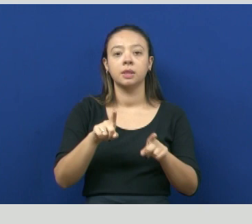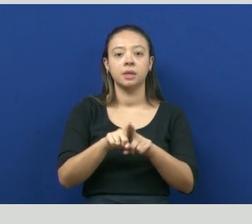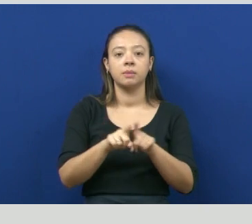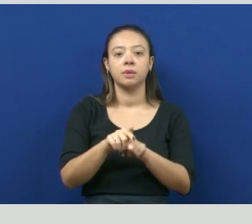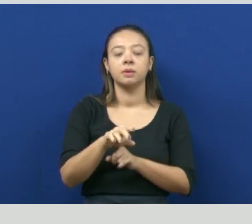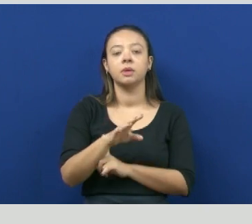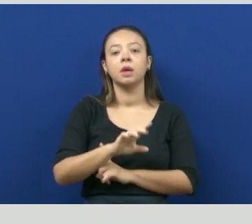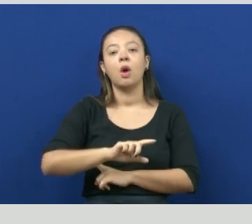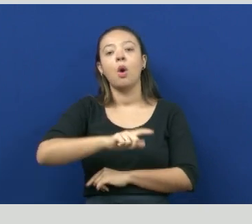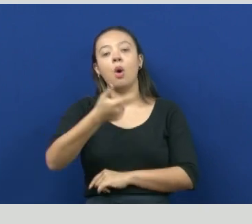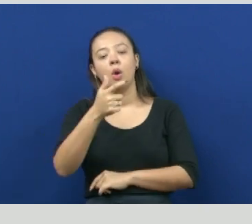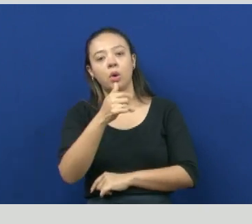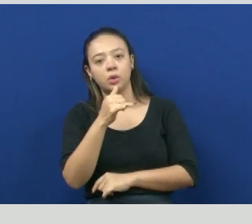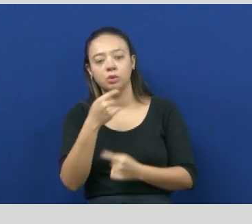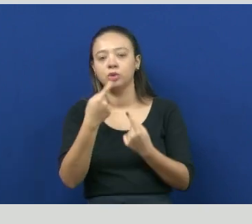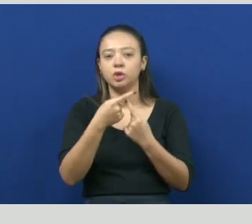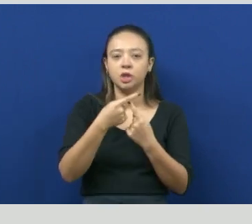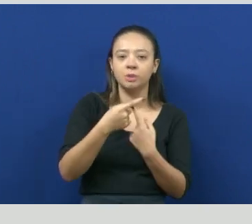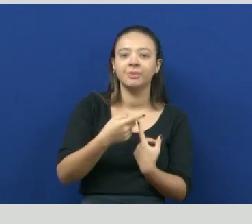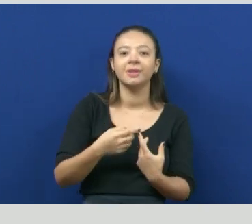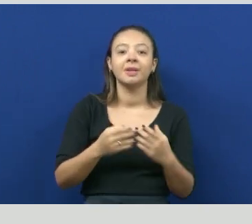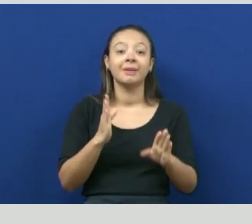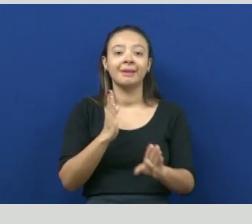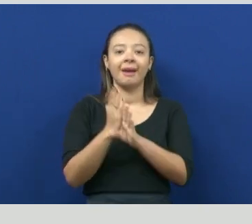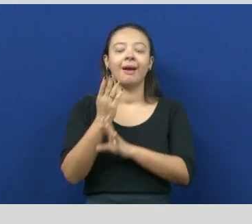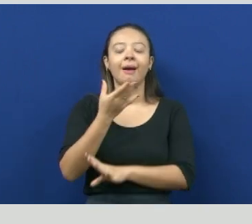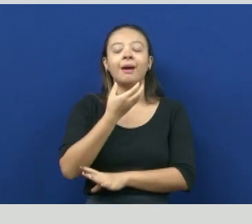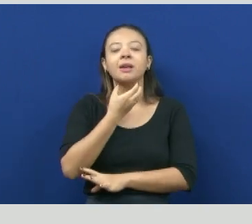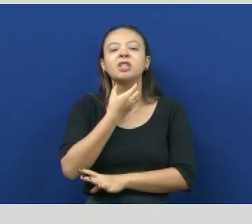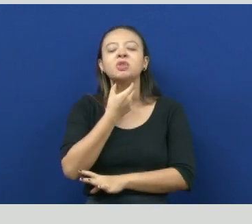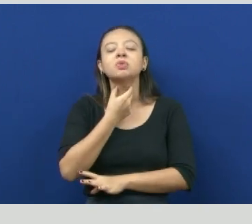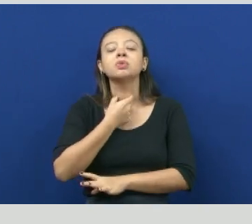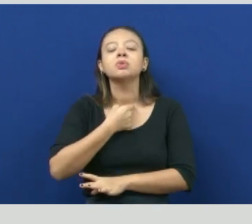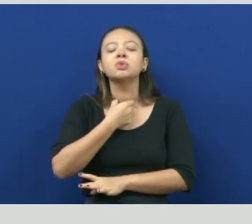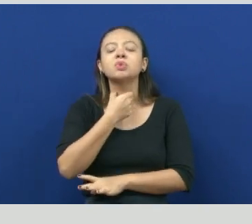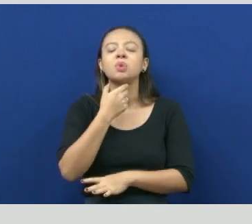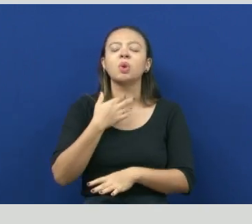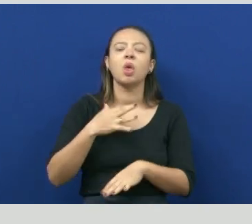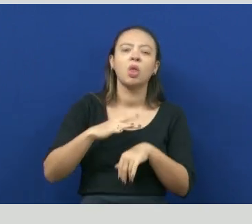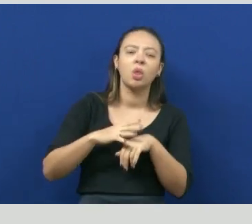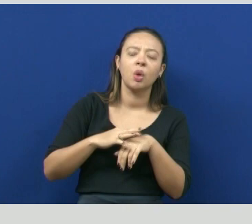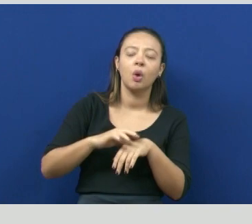inflamações na garganta, estafilococos que causam pneumonia.